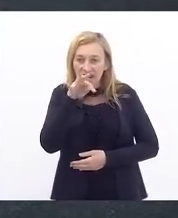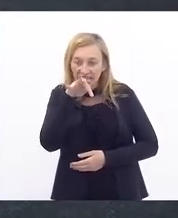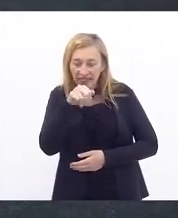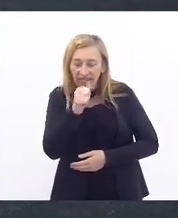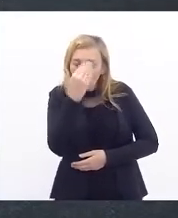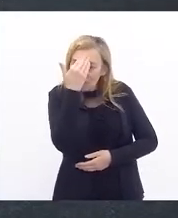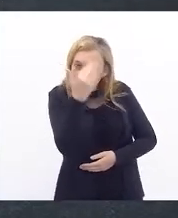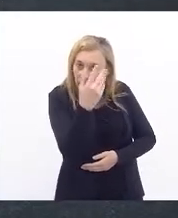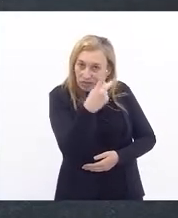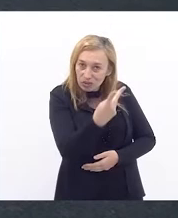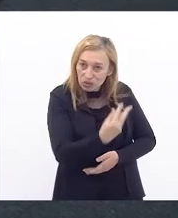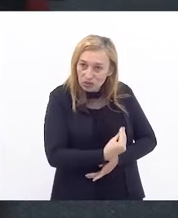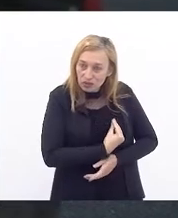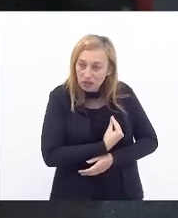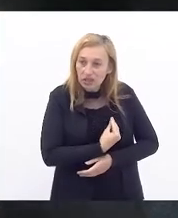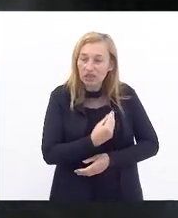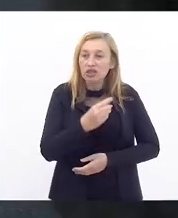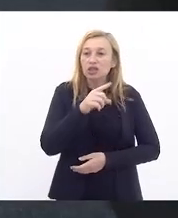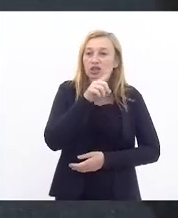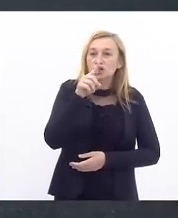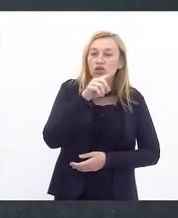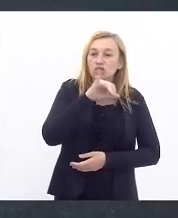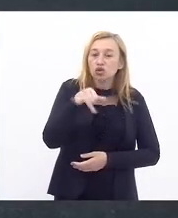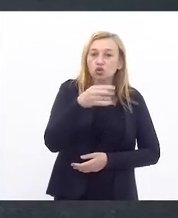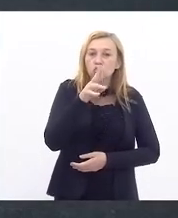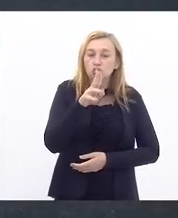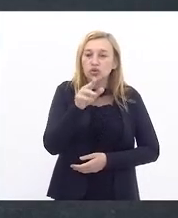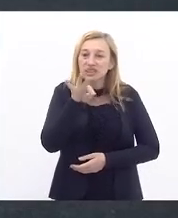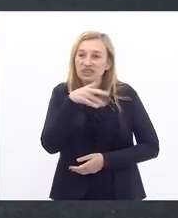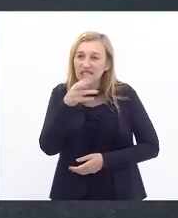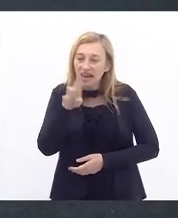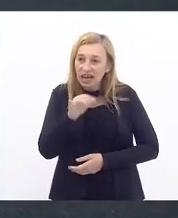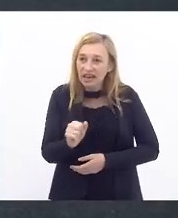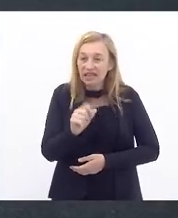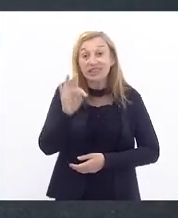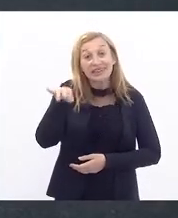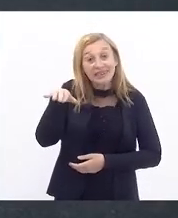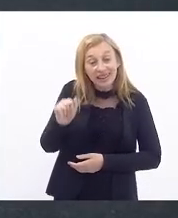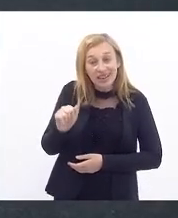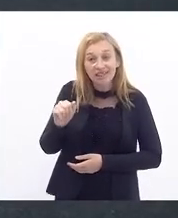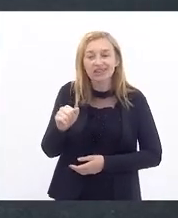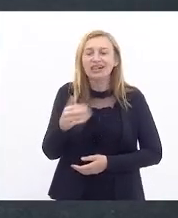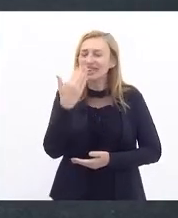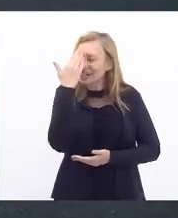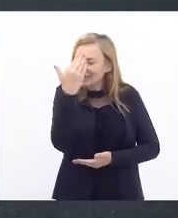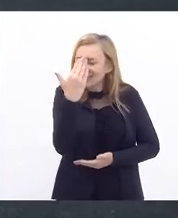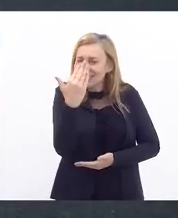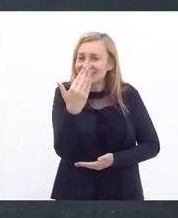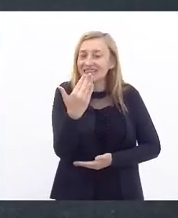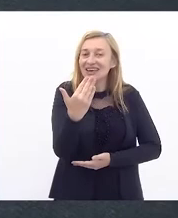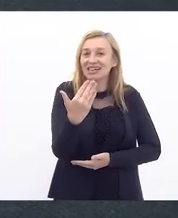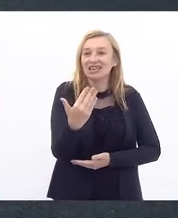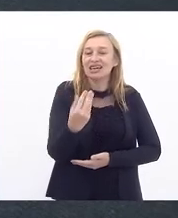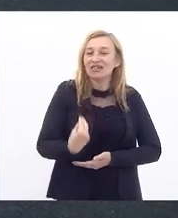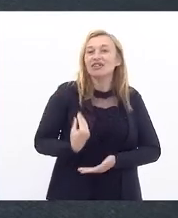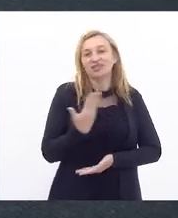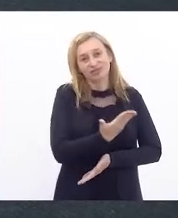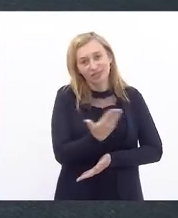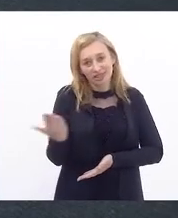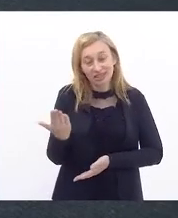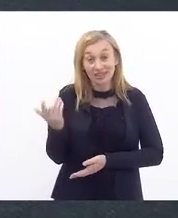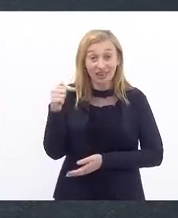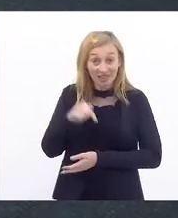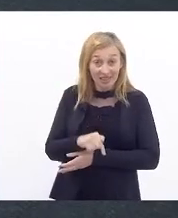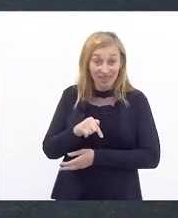muito obrigada pela presença, Jussara, Tânia, Rosana, quero agradecer demais a presença de vocês